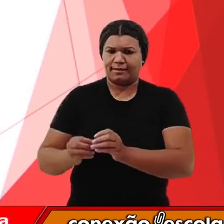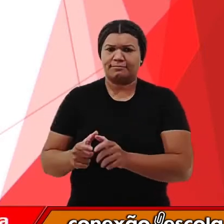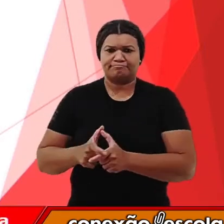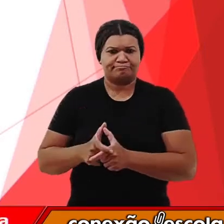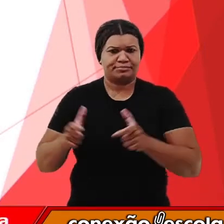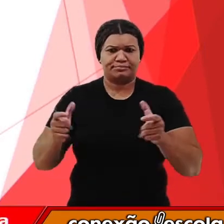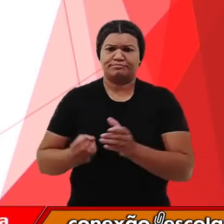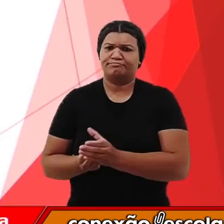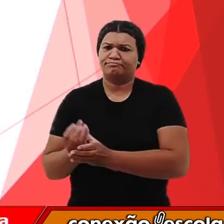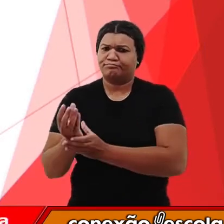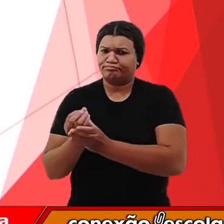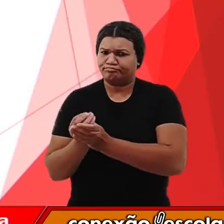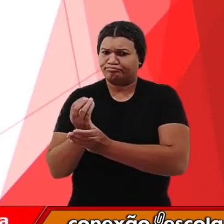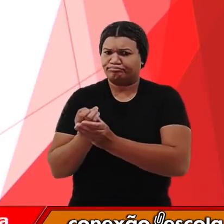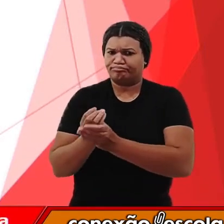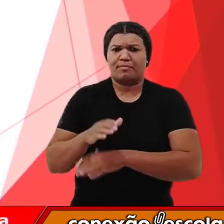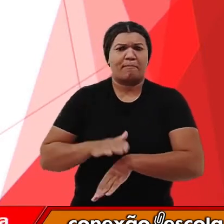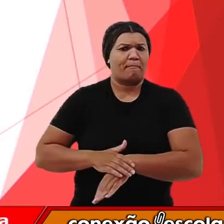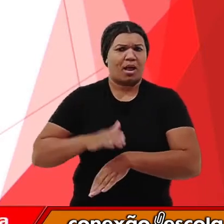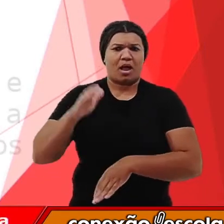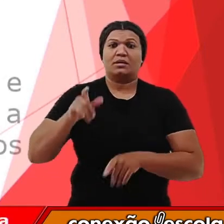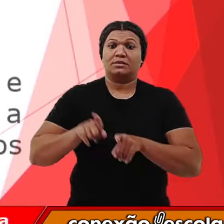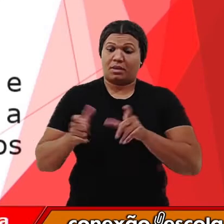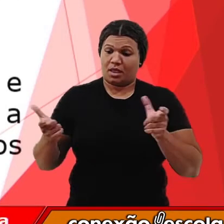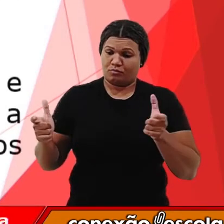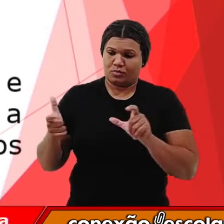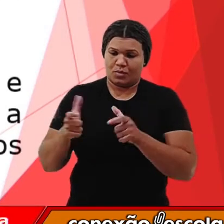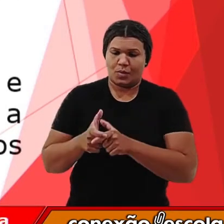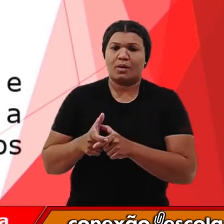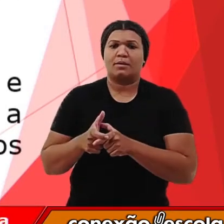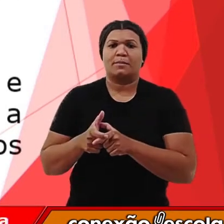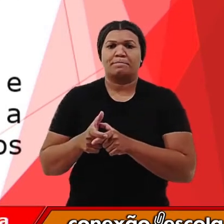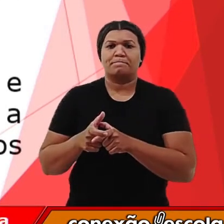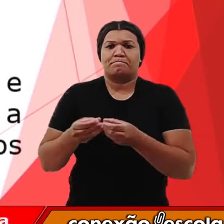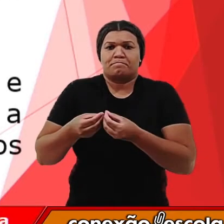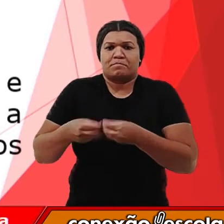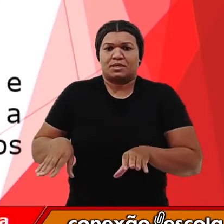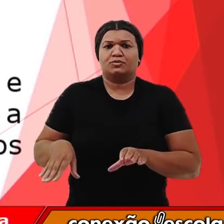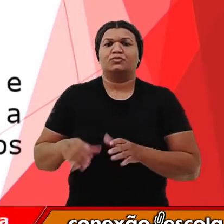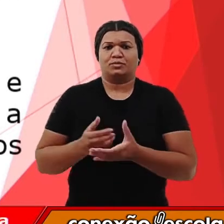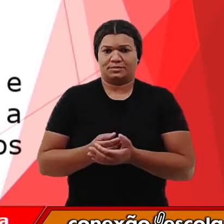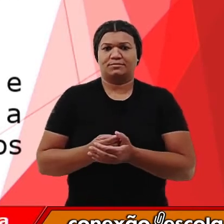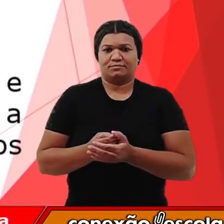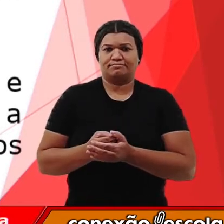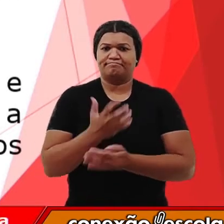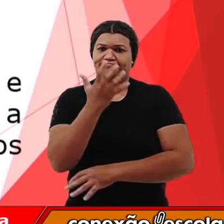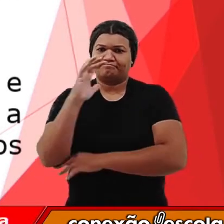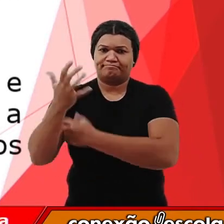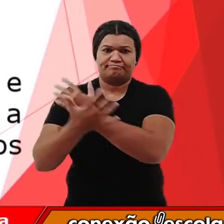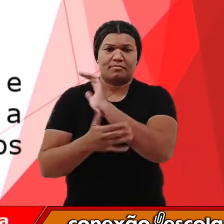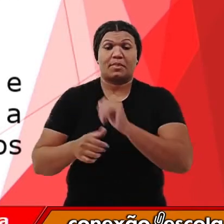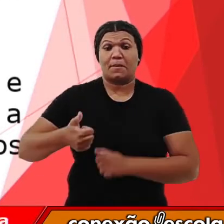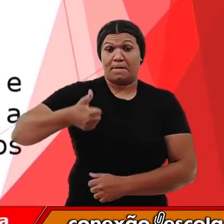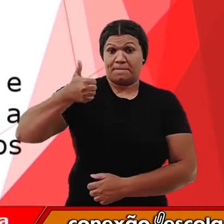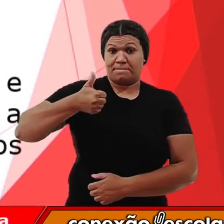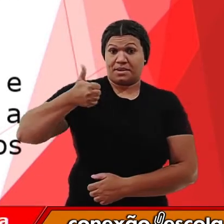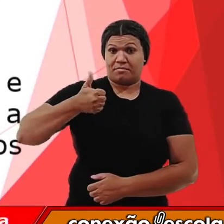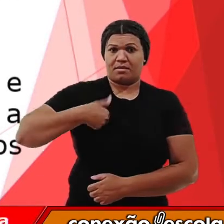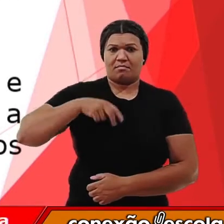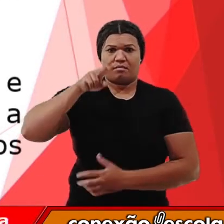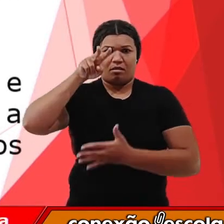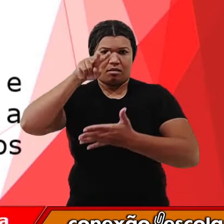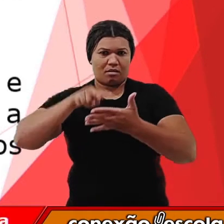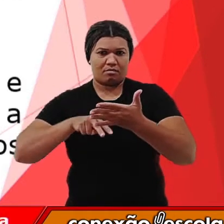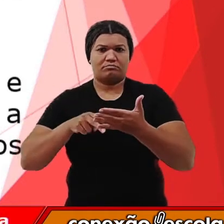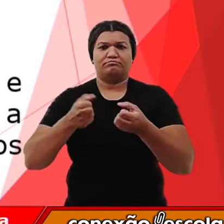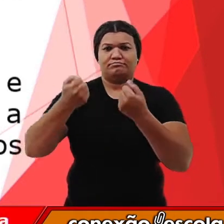os impactos ambientais. A primeira técnica agrícola que nós vamos ver hoje é a irrigação.